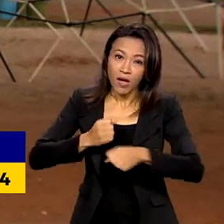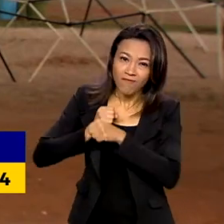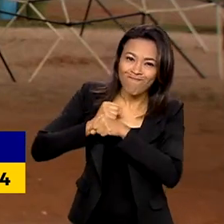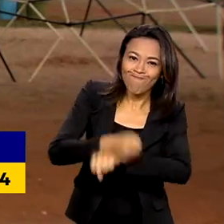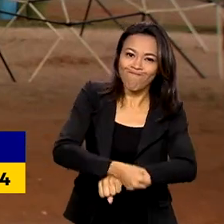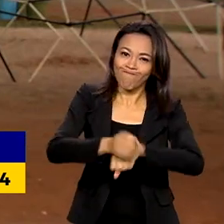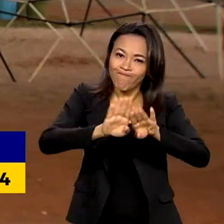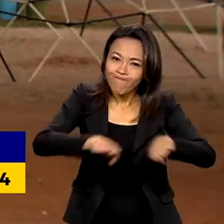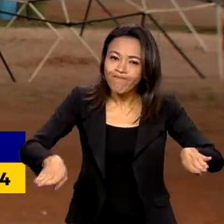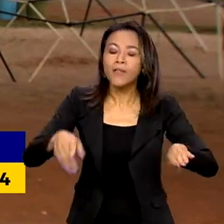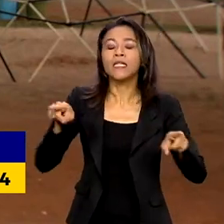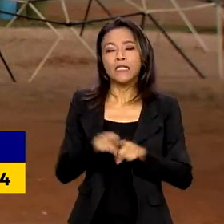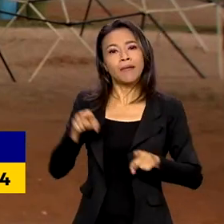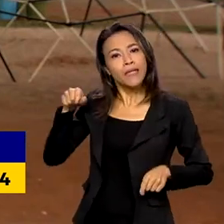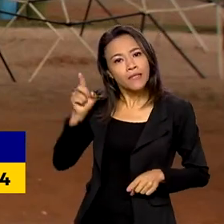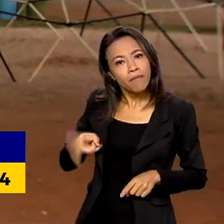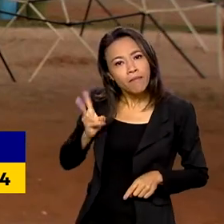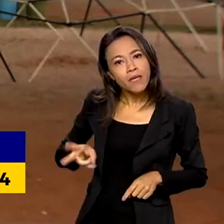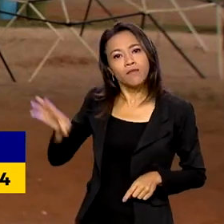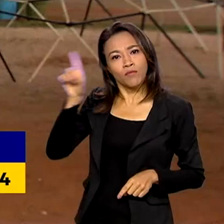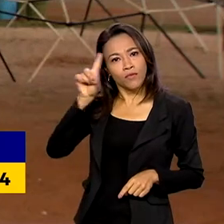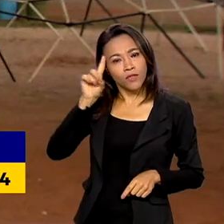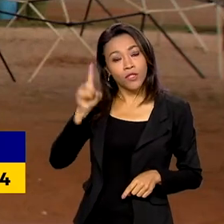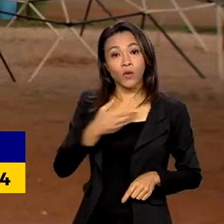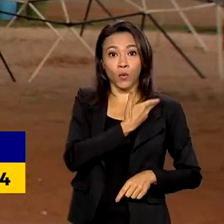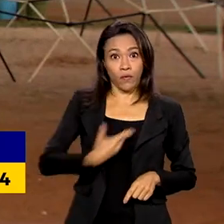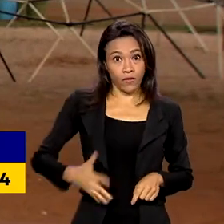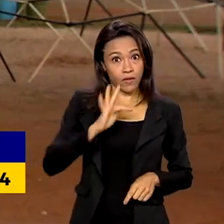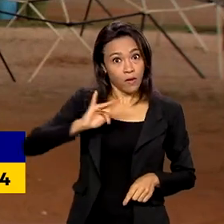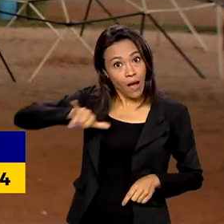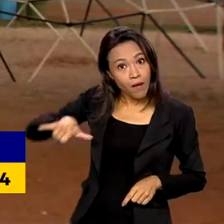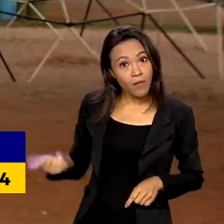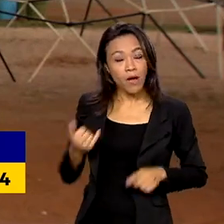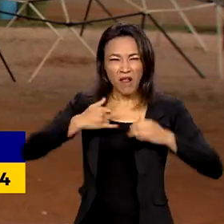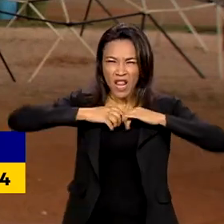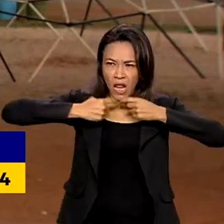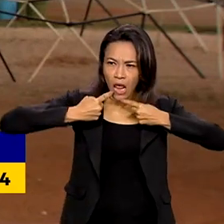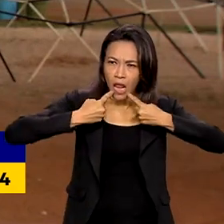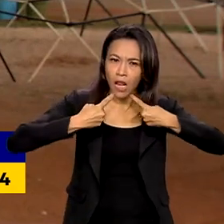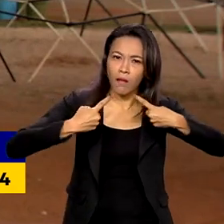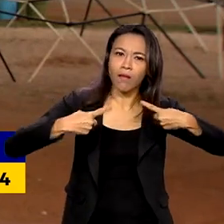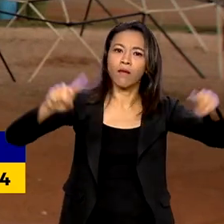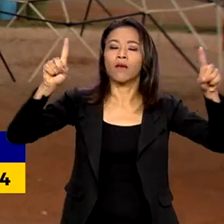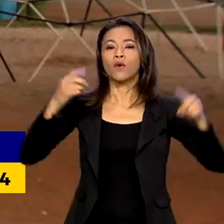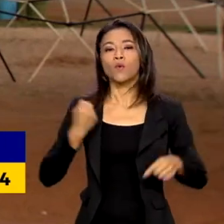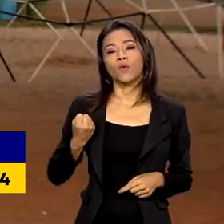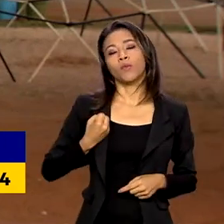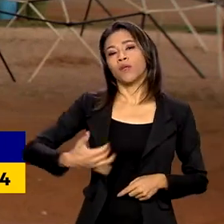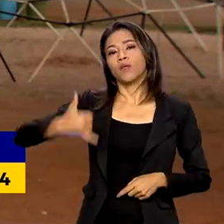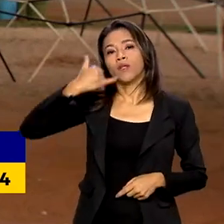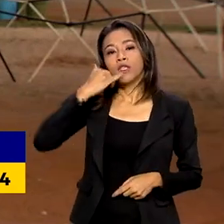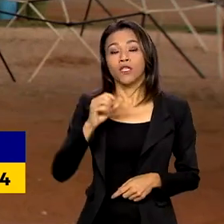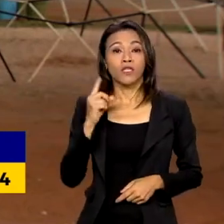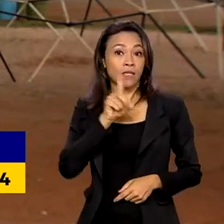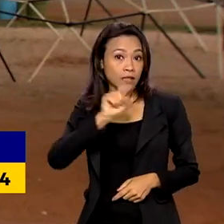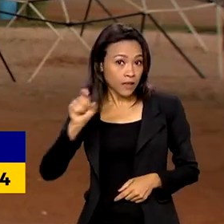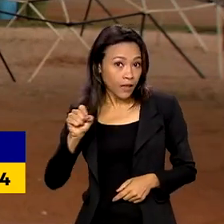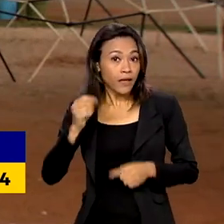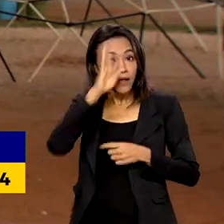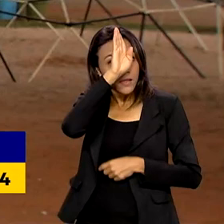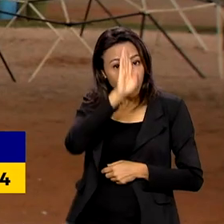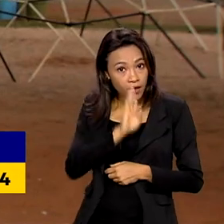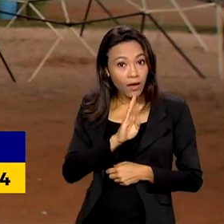data, o governo federal também reforça a importância da denúncia. As ligações para o Disque 100 são gratuitas e o canal